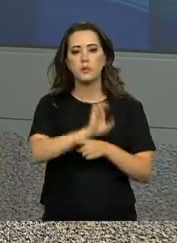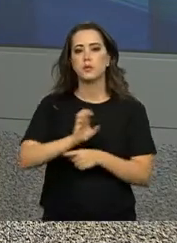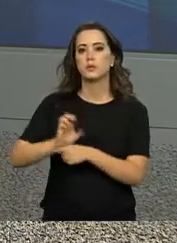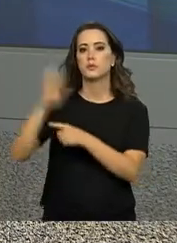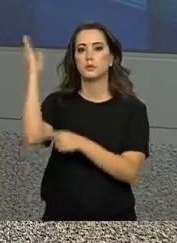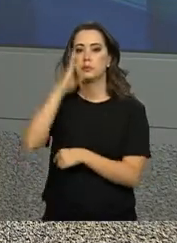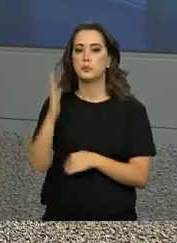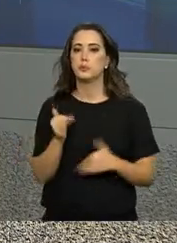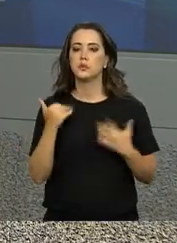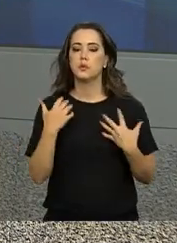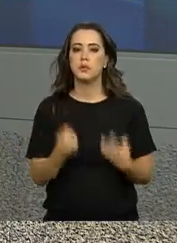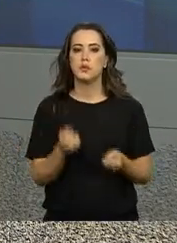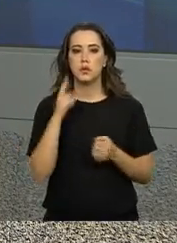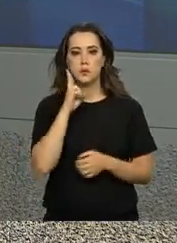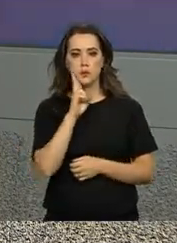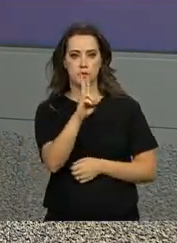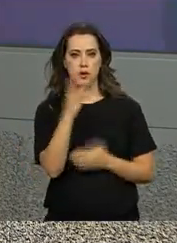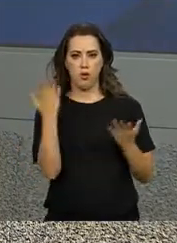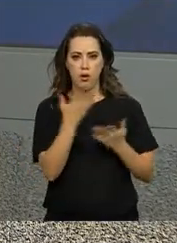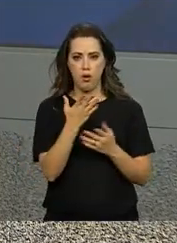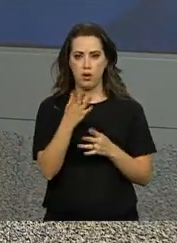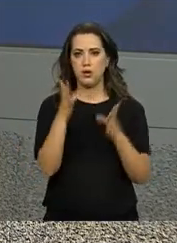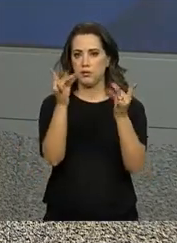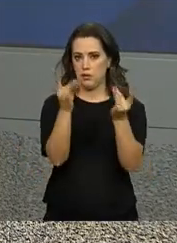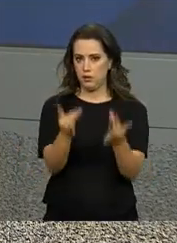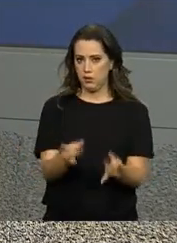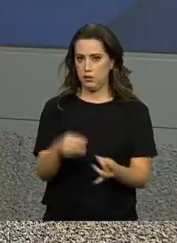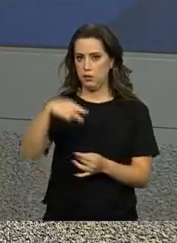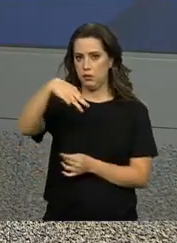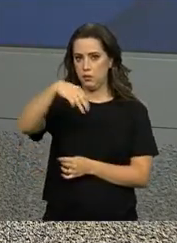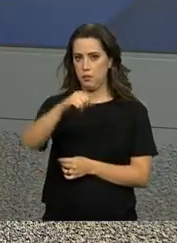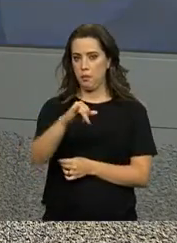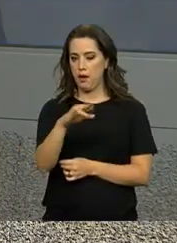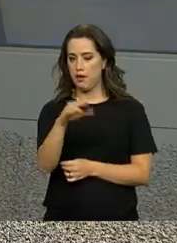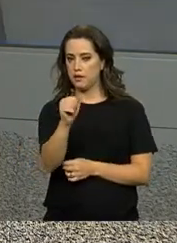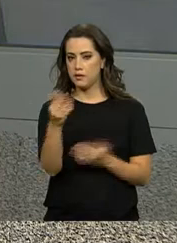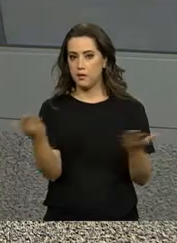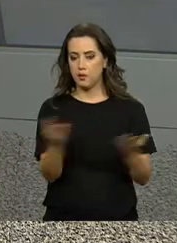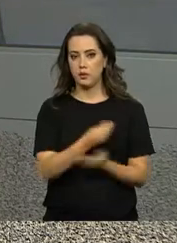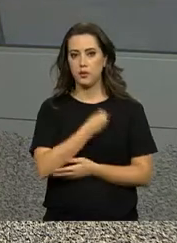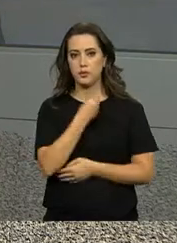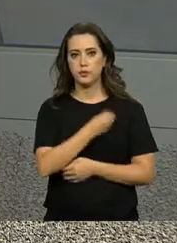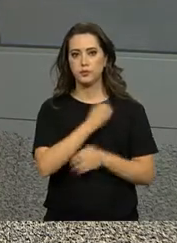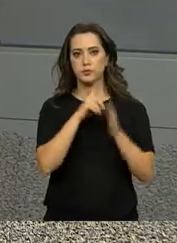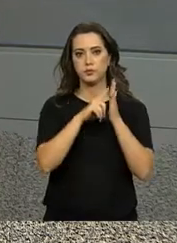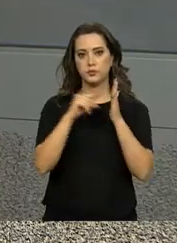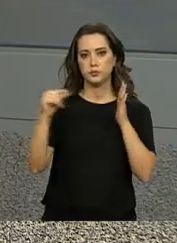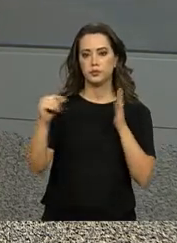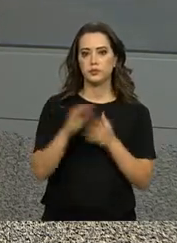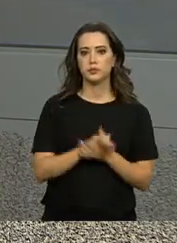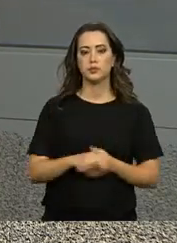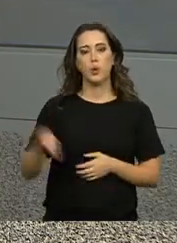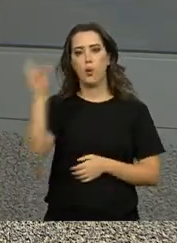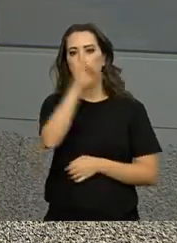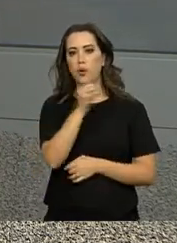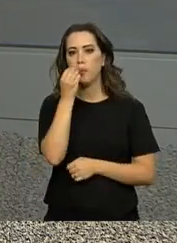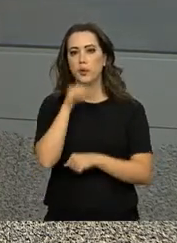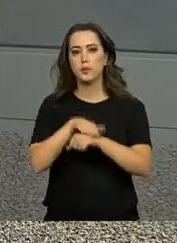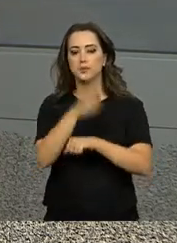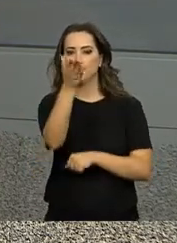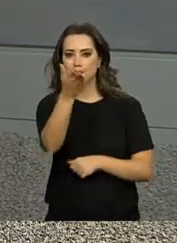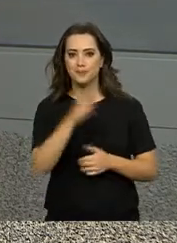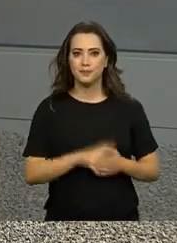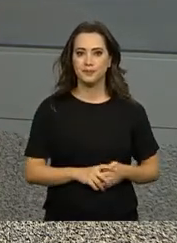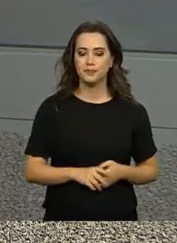Brasil. Nós vamos falar sobre este assunto com a repórter Márcia Fernandes, ao vivo do Palácio do Planalto. Oi, Márcia, boa noite para